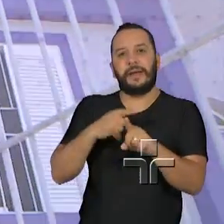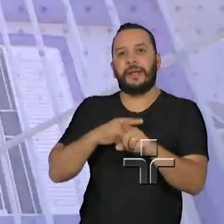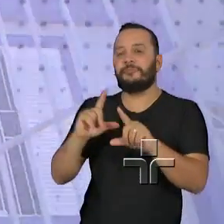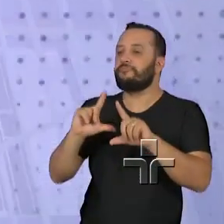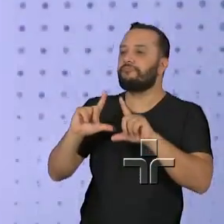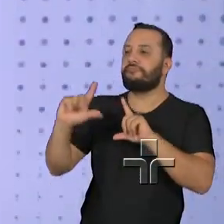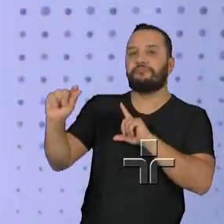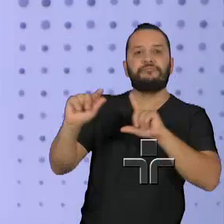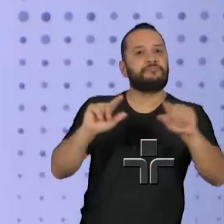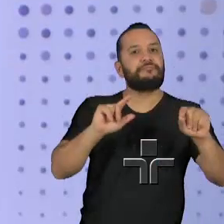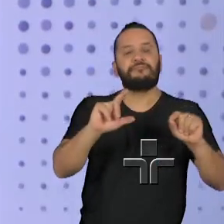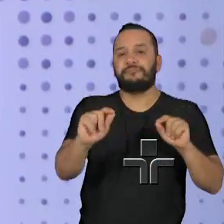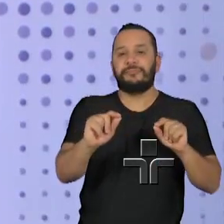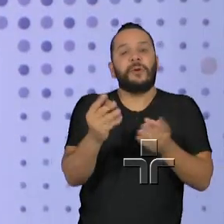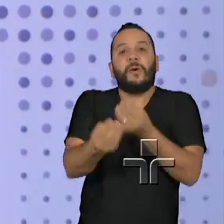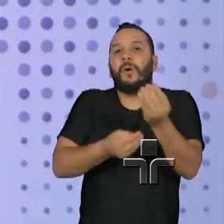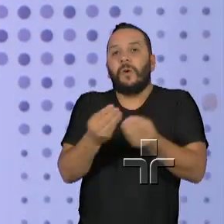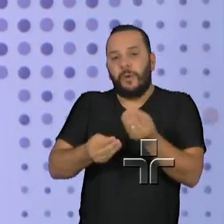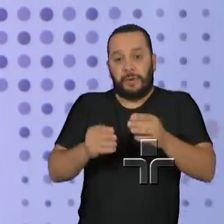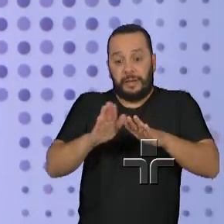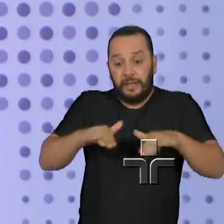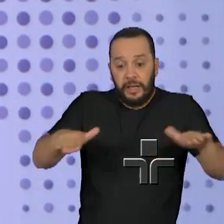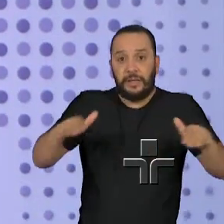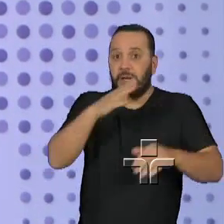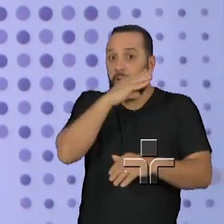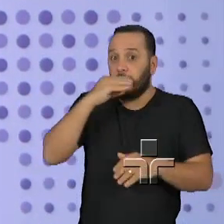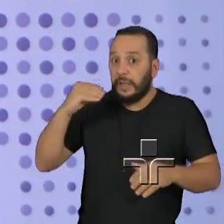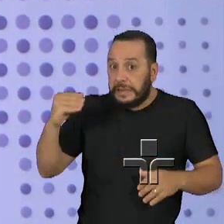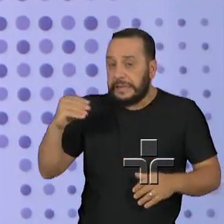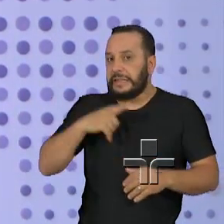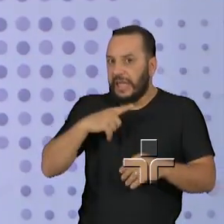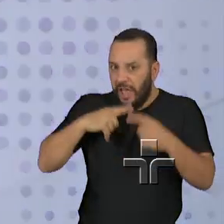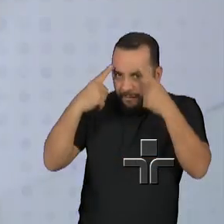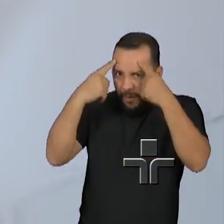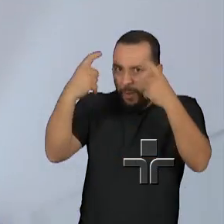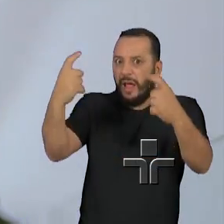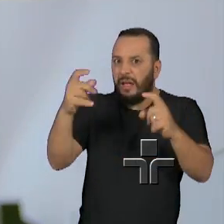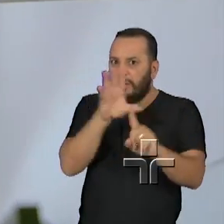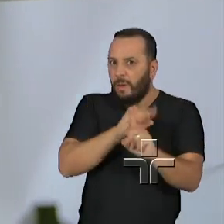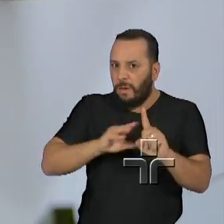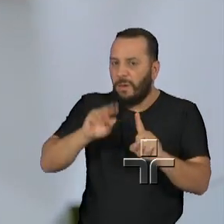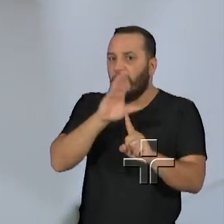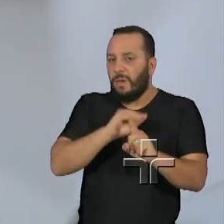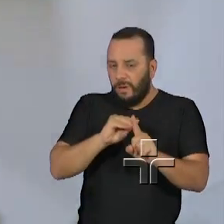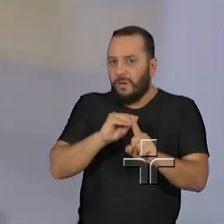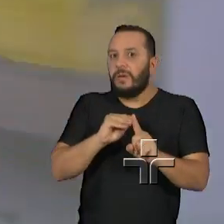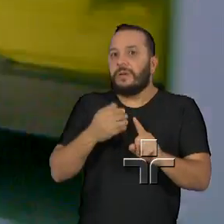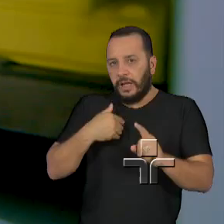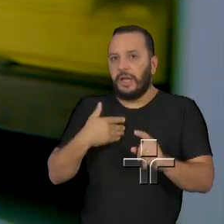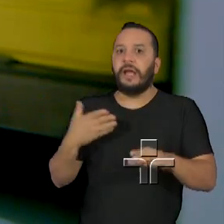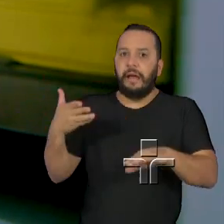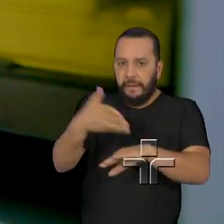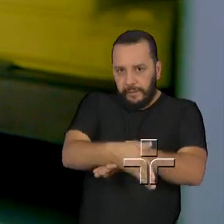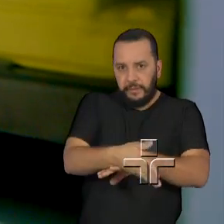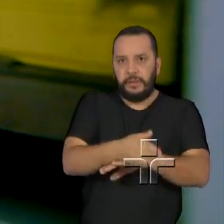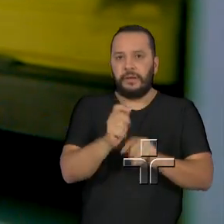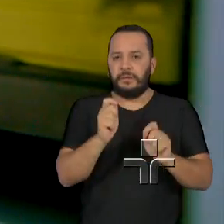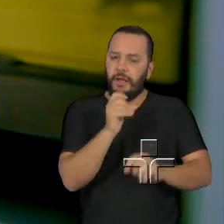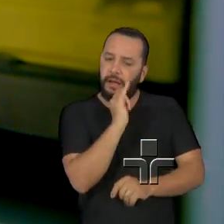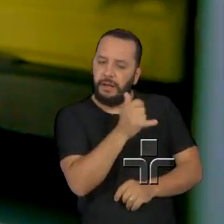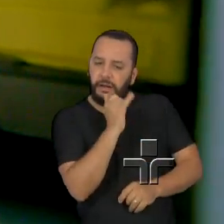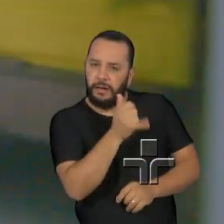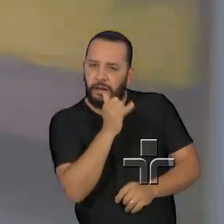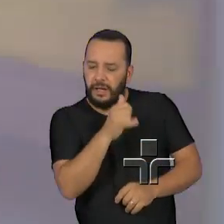e adolescentes em situação de violência. Escutar os relatos, as dores e as revelações que